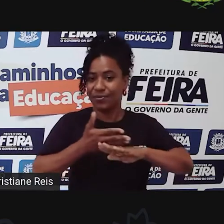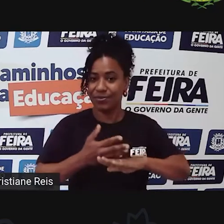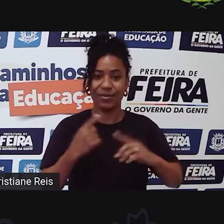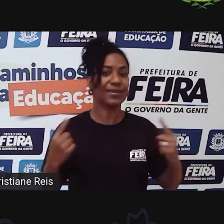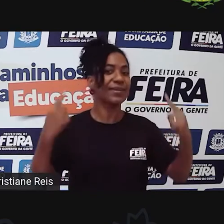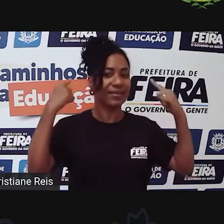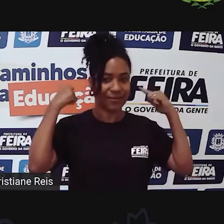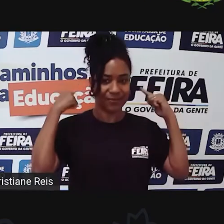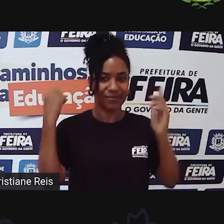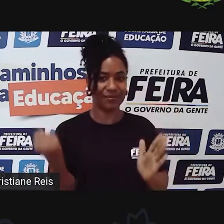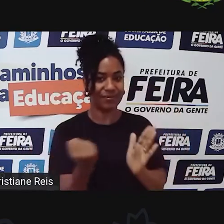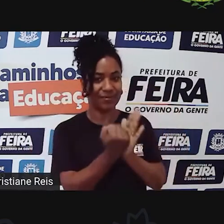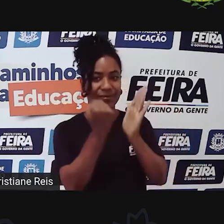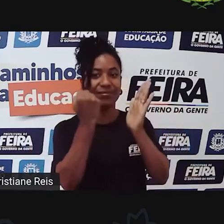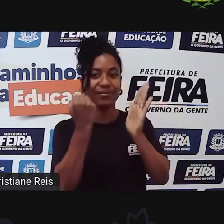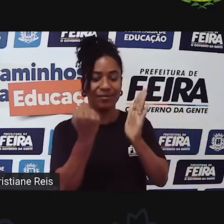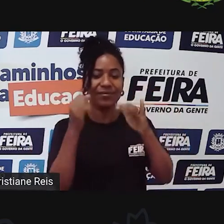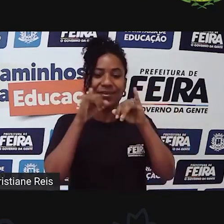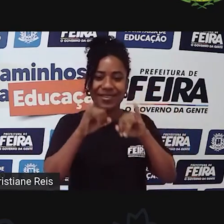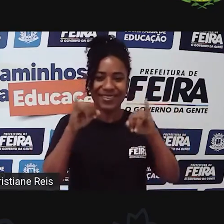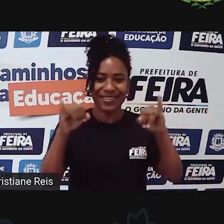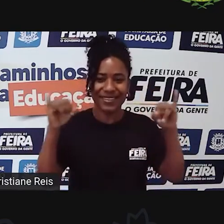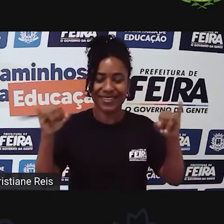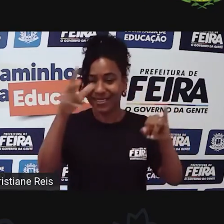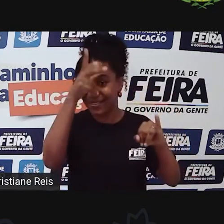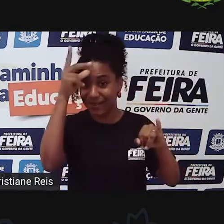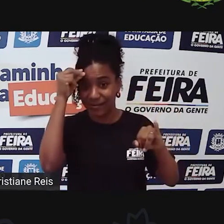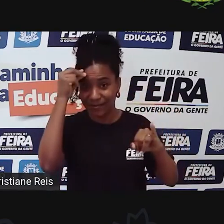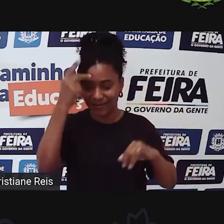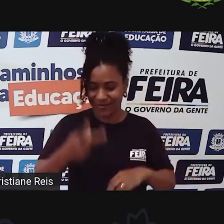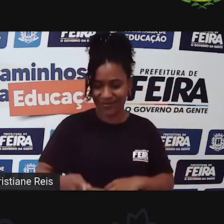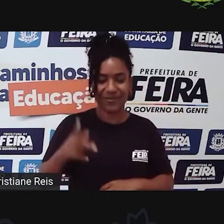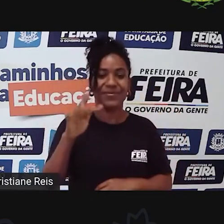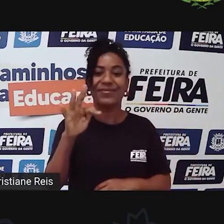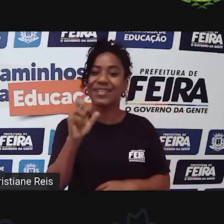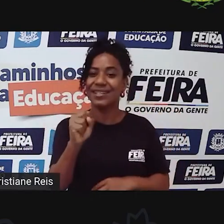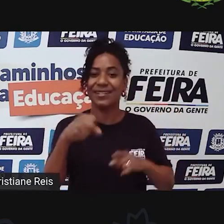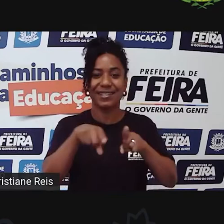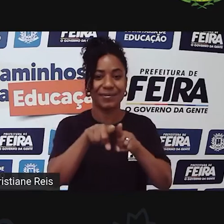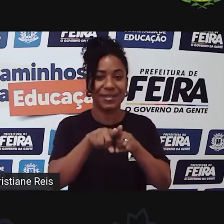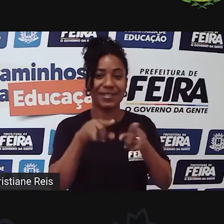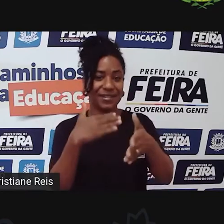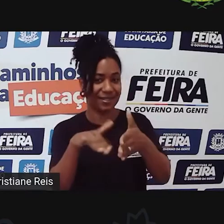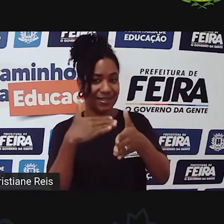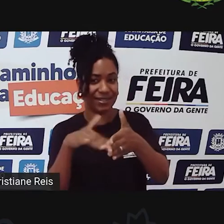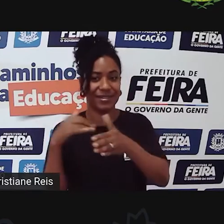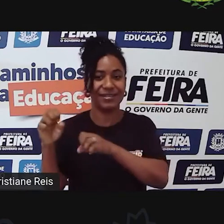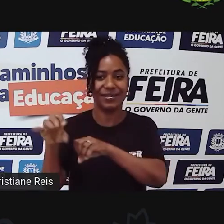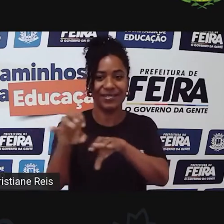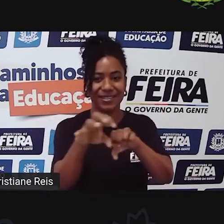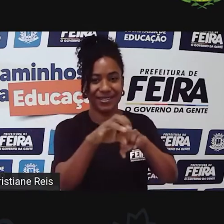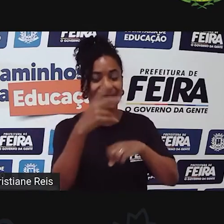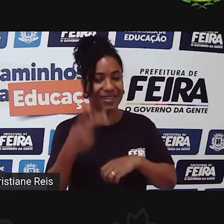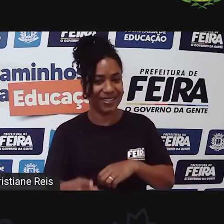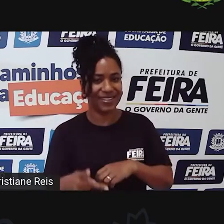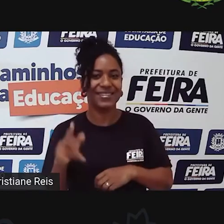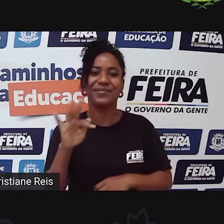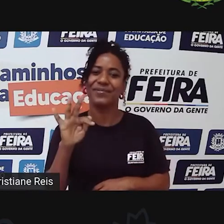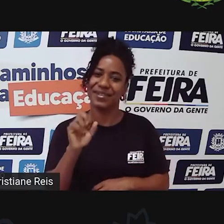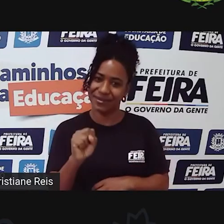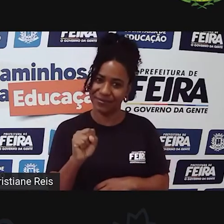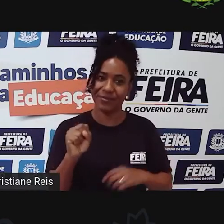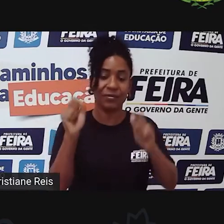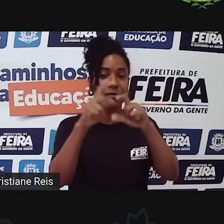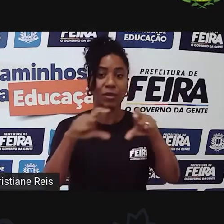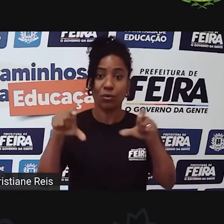tem a logomarca da Prefeitura Municipal de Feira de Santana, também tem da Secretaria de Educação do município e tem a